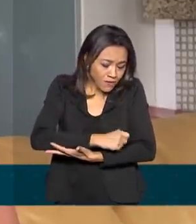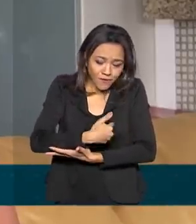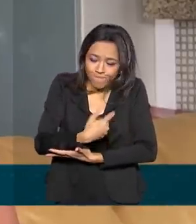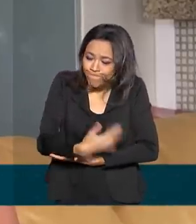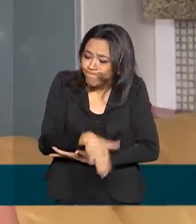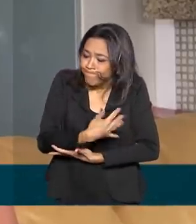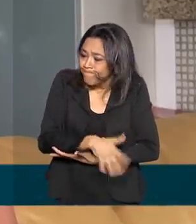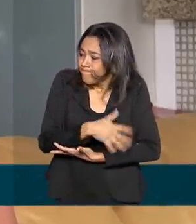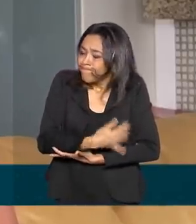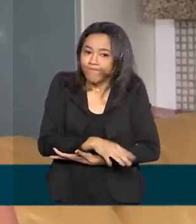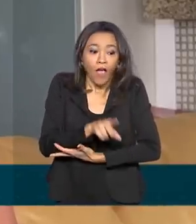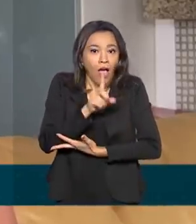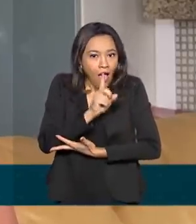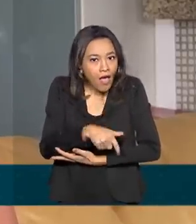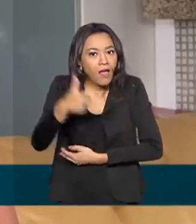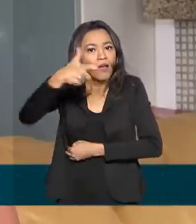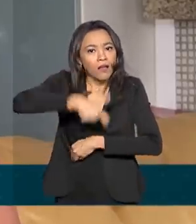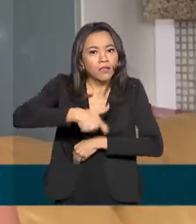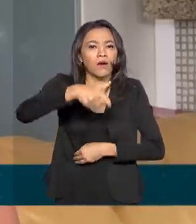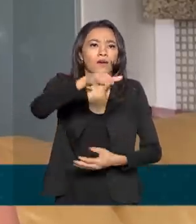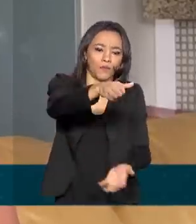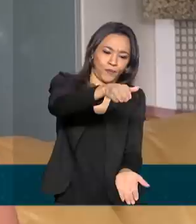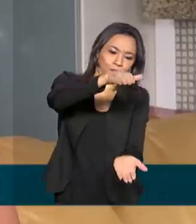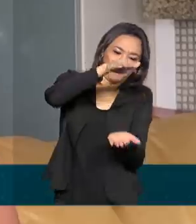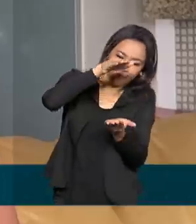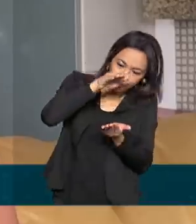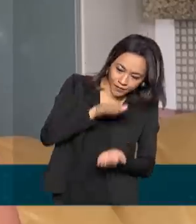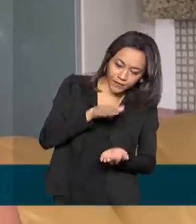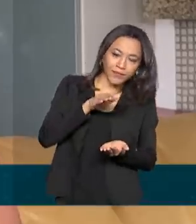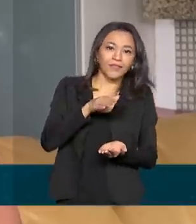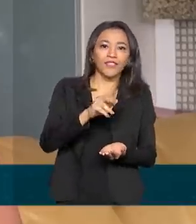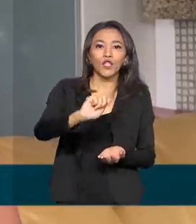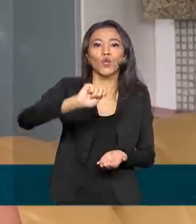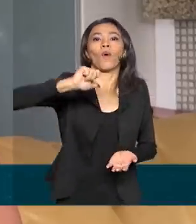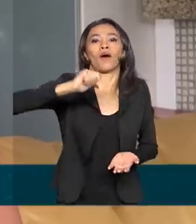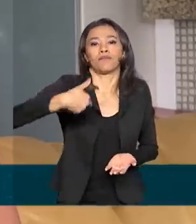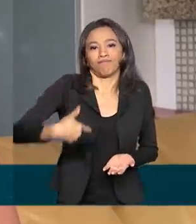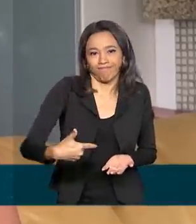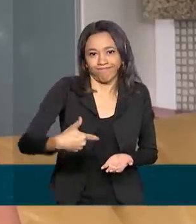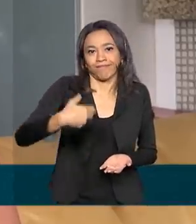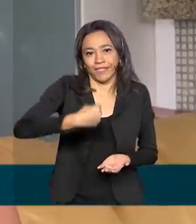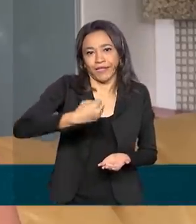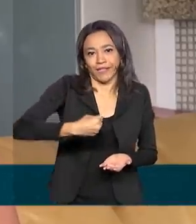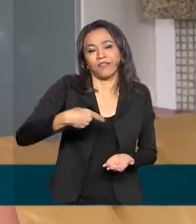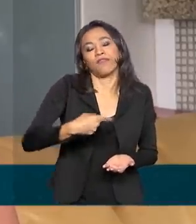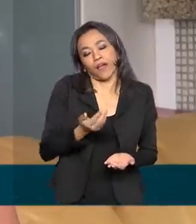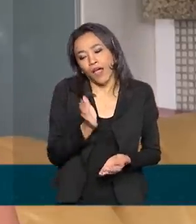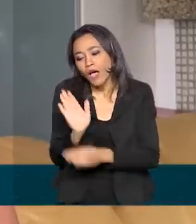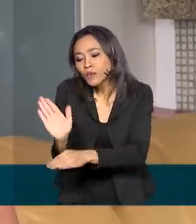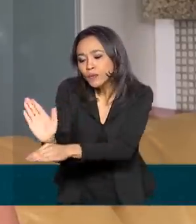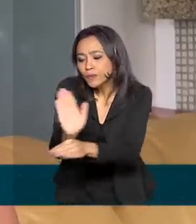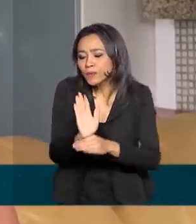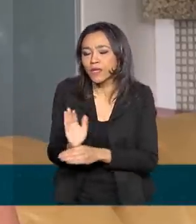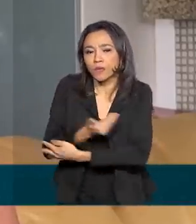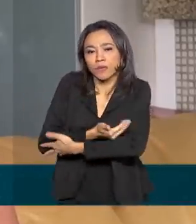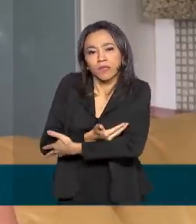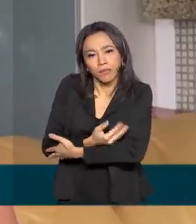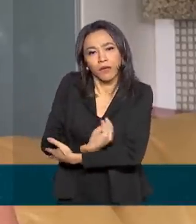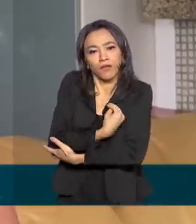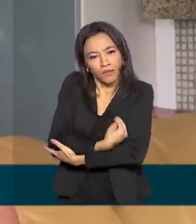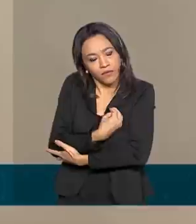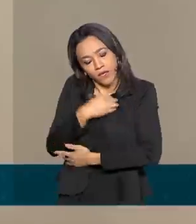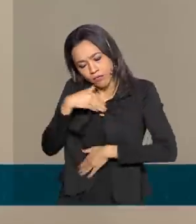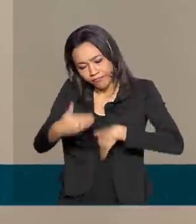eles precisam. E é nesse momento que o leite doado vai ajudar esses bebês a sobreviverem e se